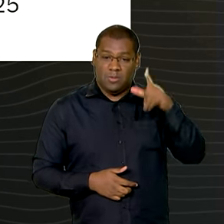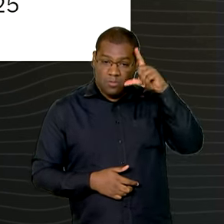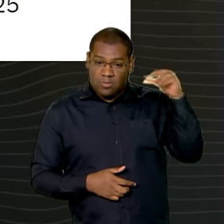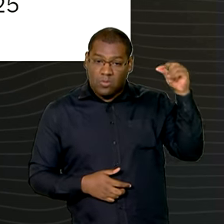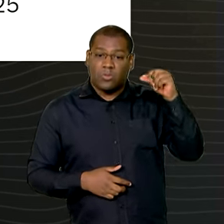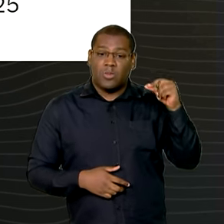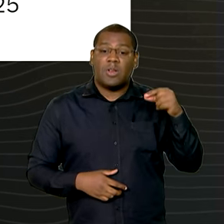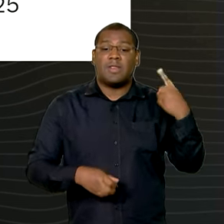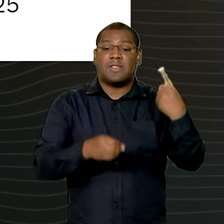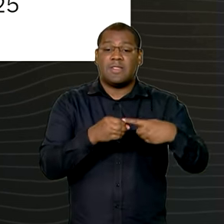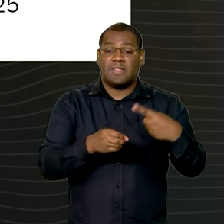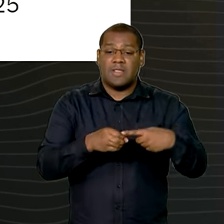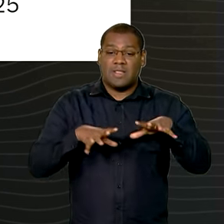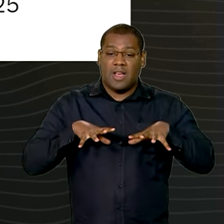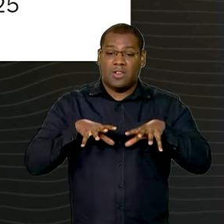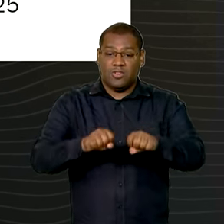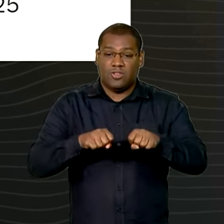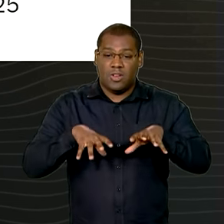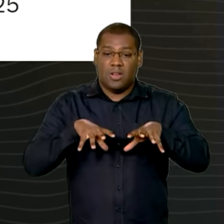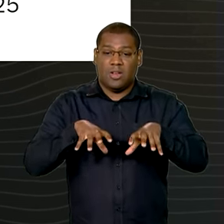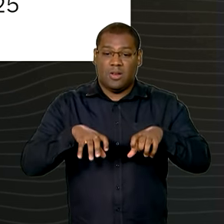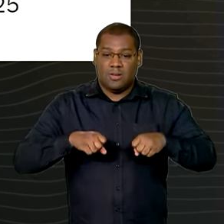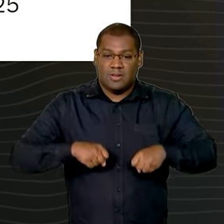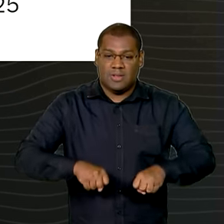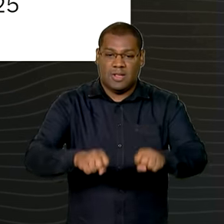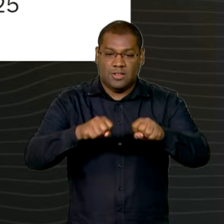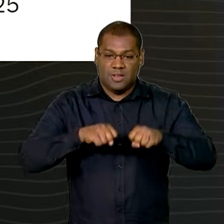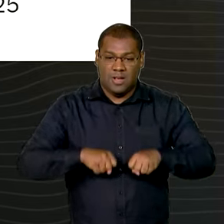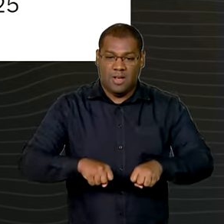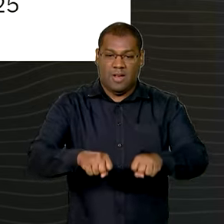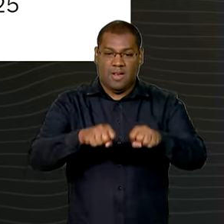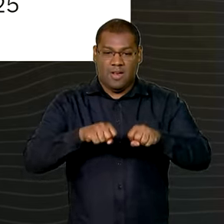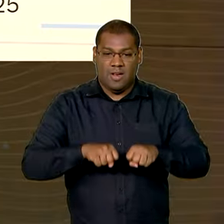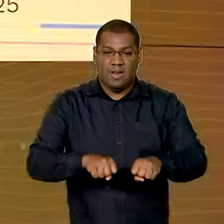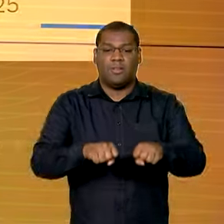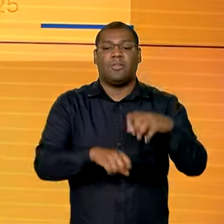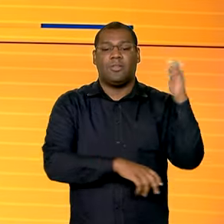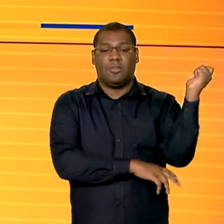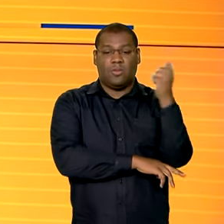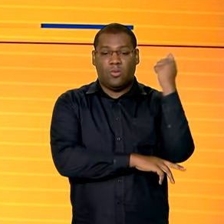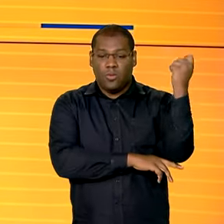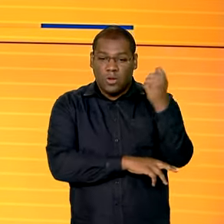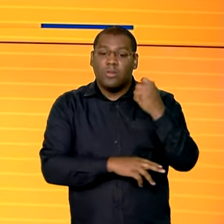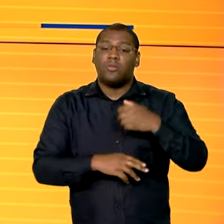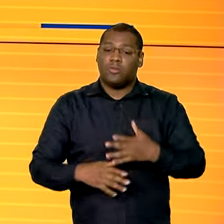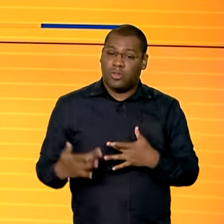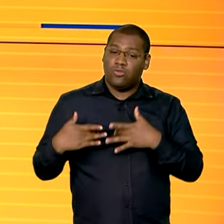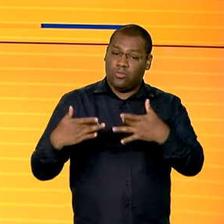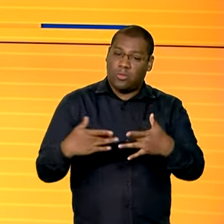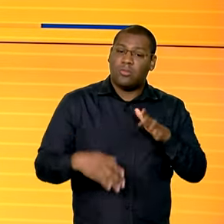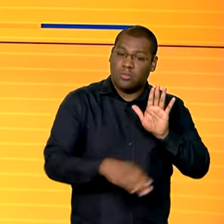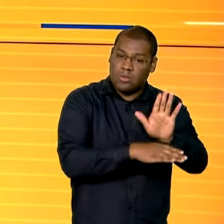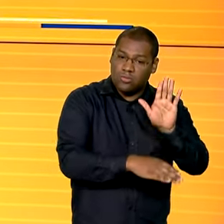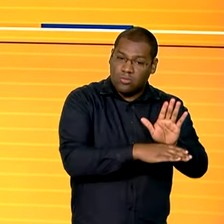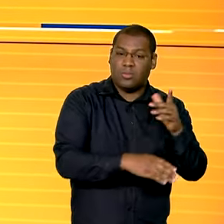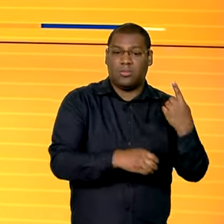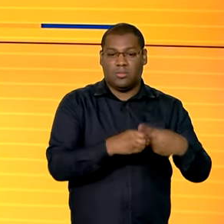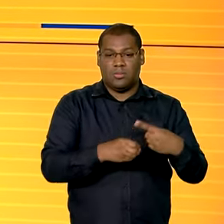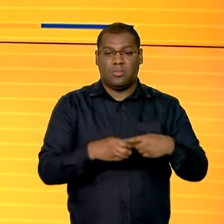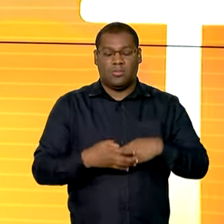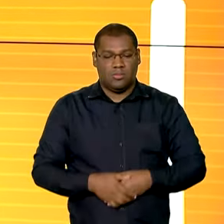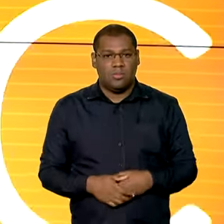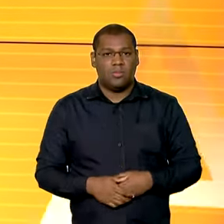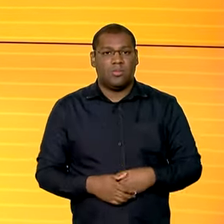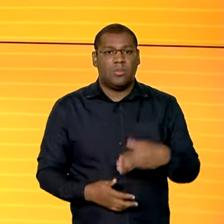de Canoas com purificadores de água e 25 toneladas de doações e o ministro da Secretaria de